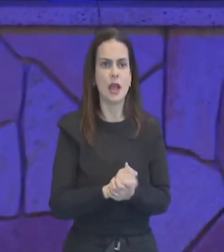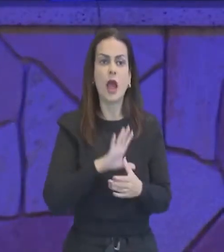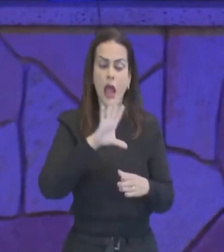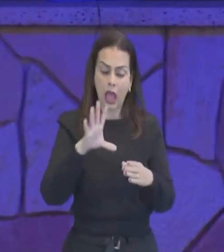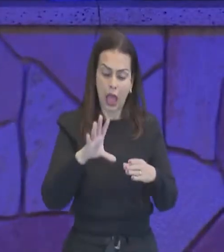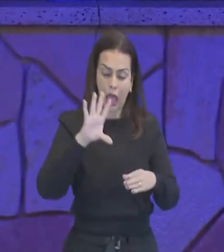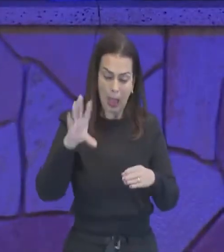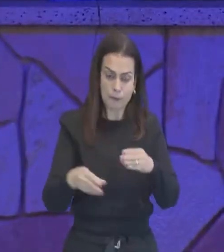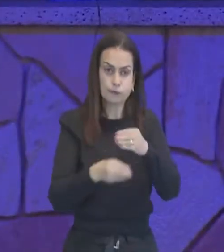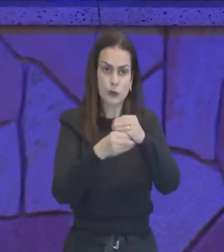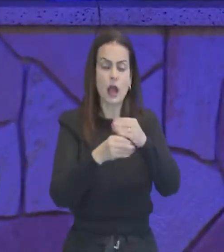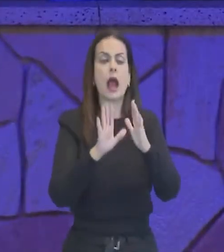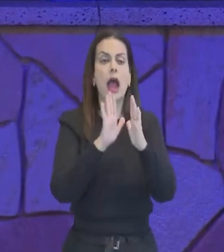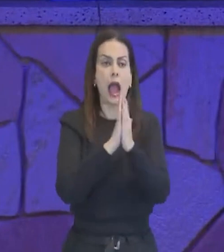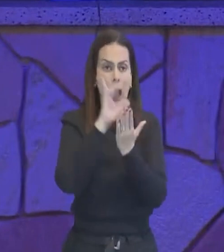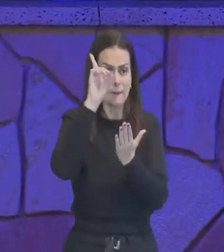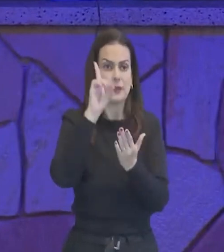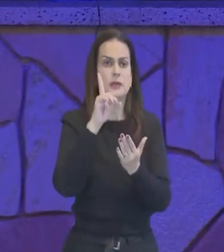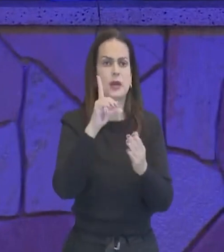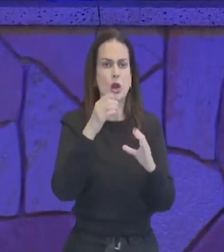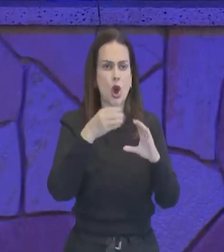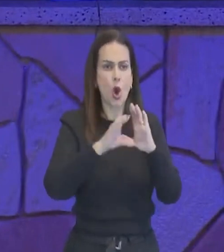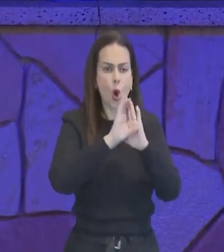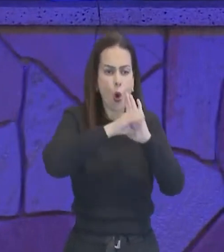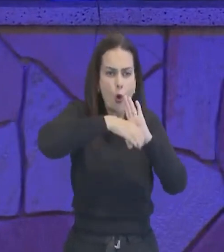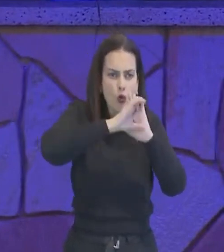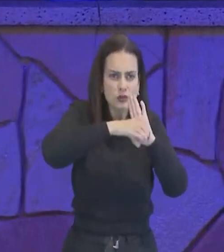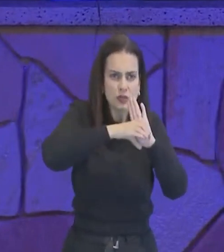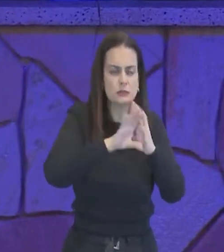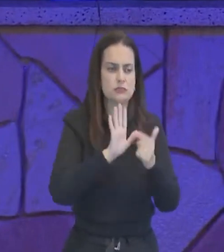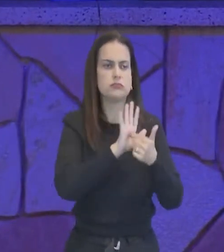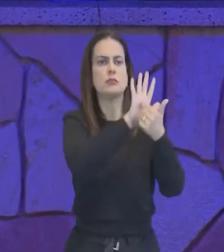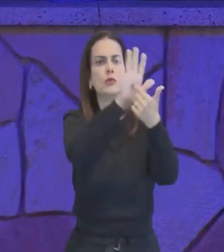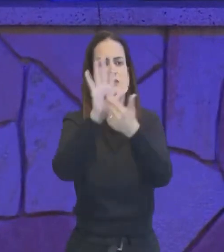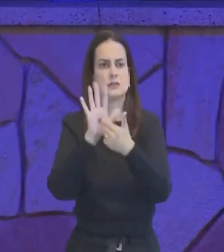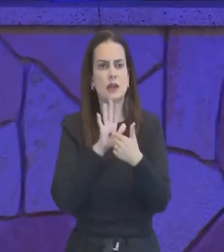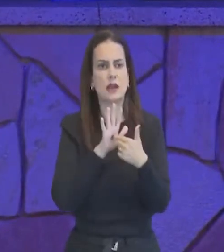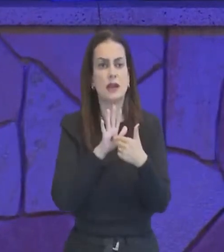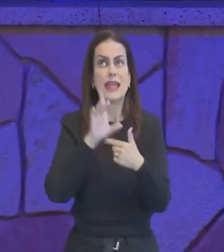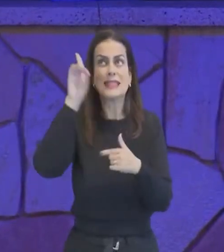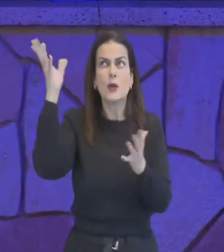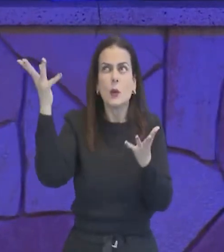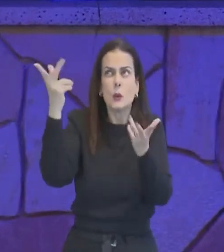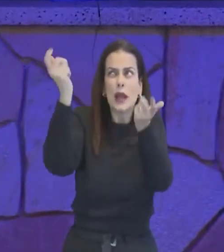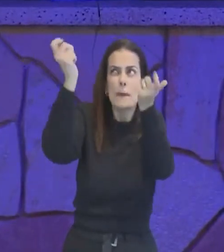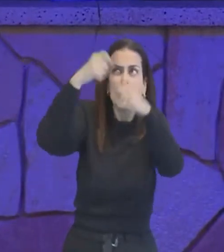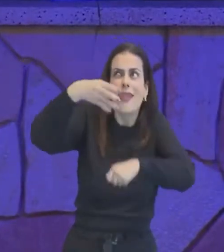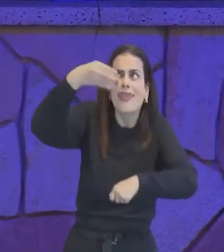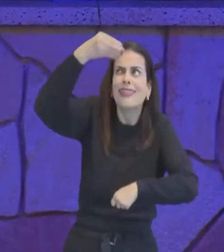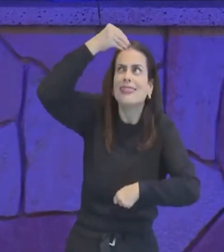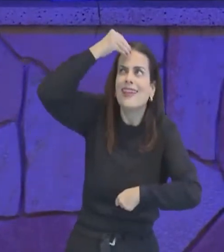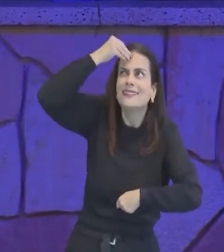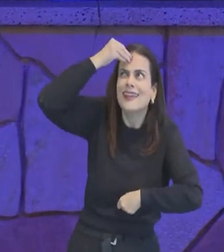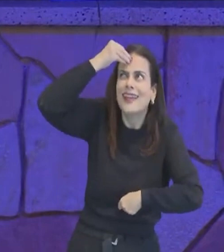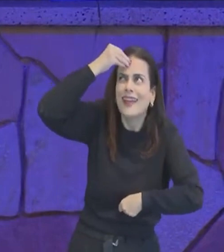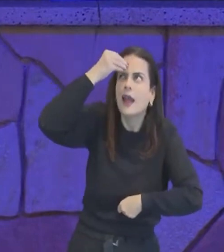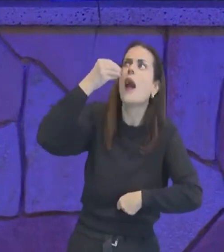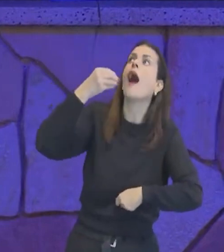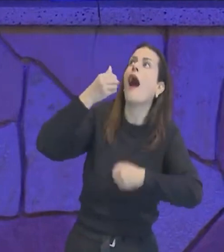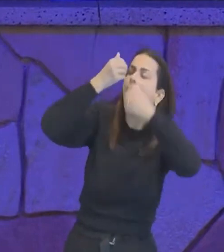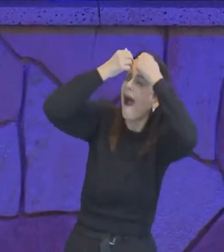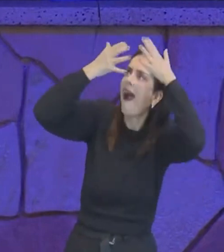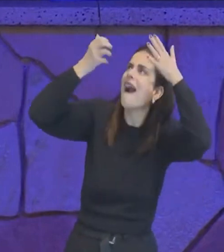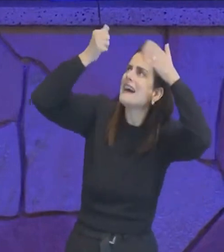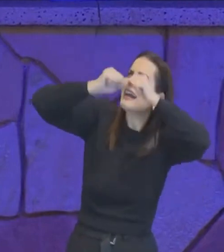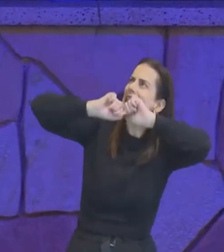poderíamos, definir, e conceituar, o dom do ensino, como, a capacidade divina, para entender, explicar, claramente a palavra